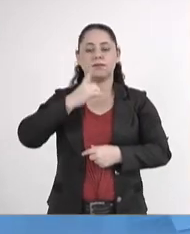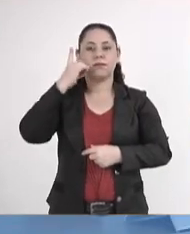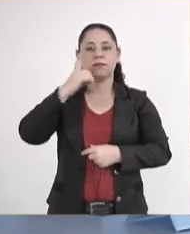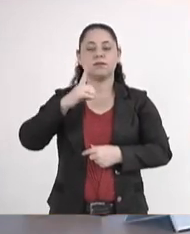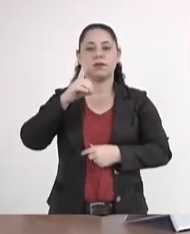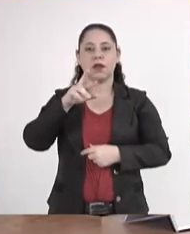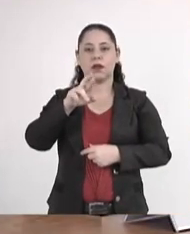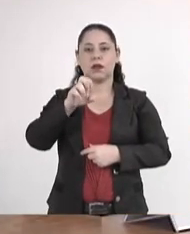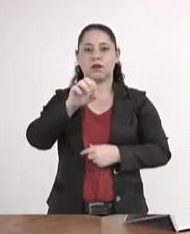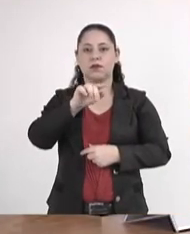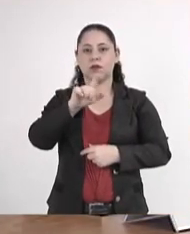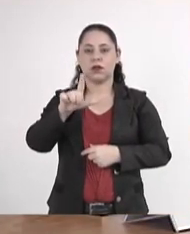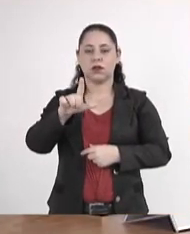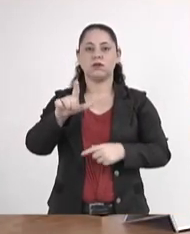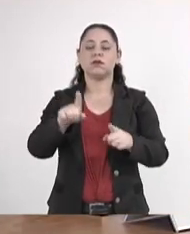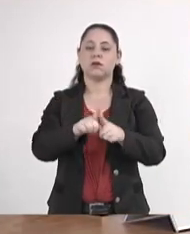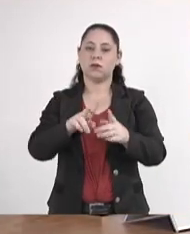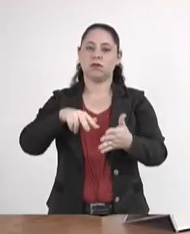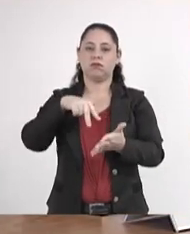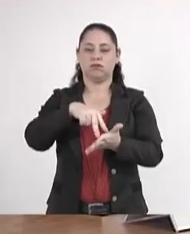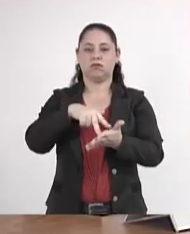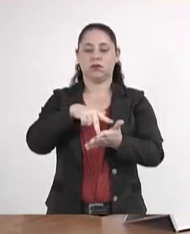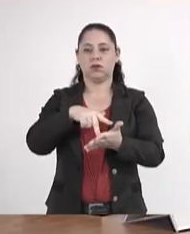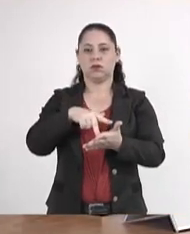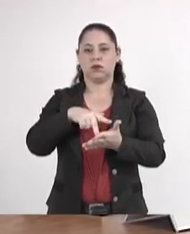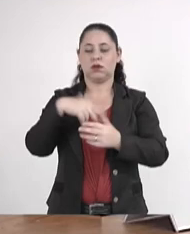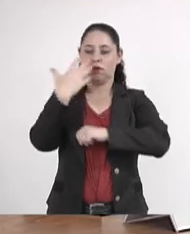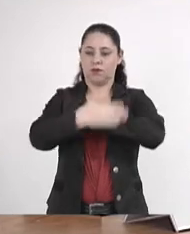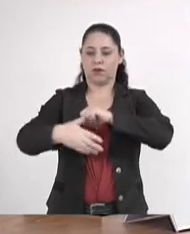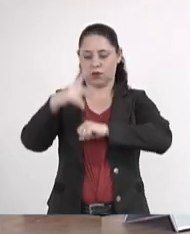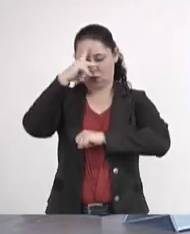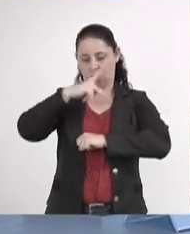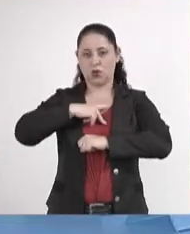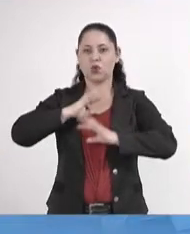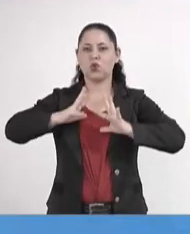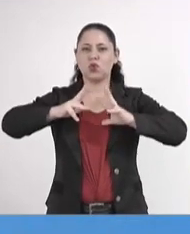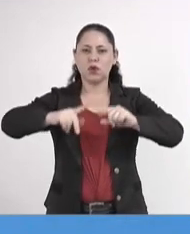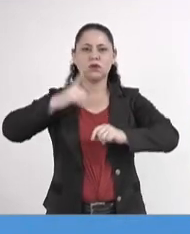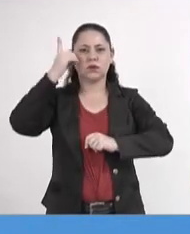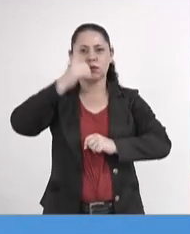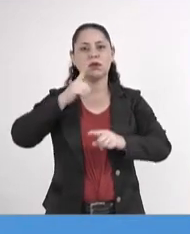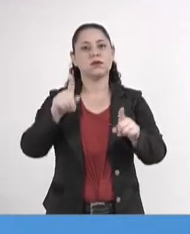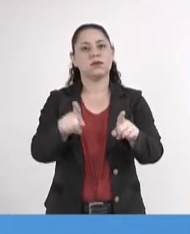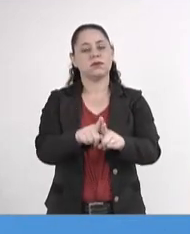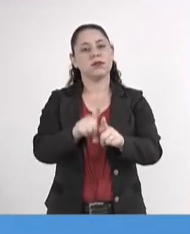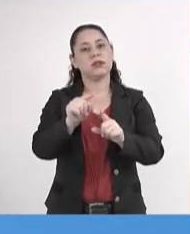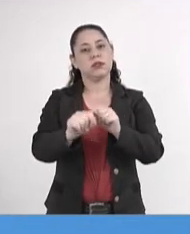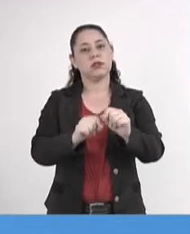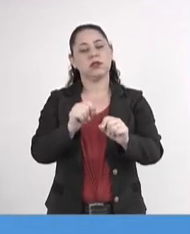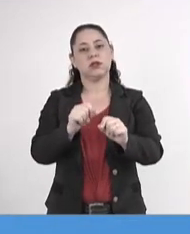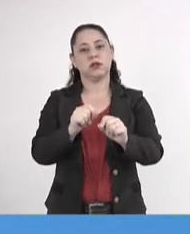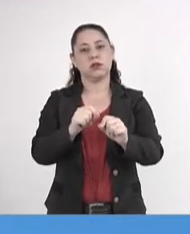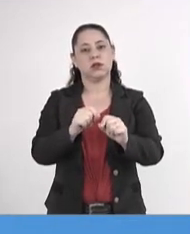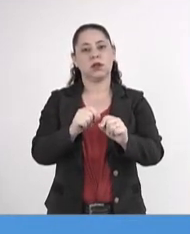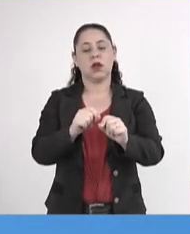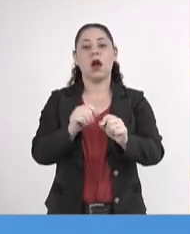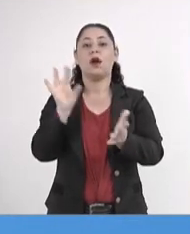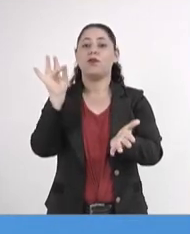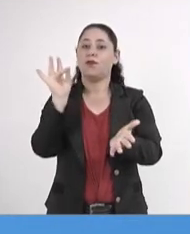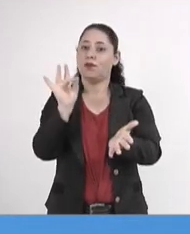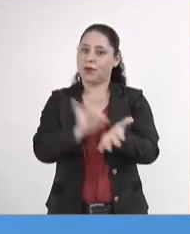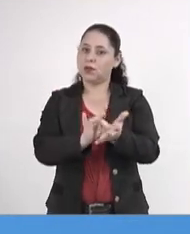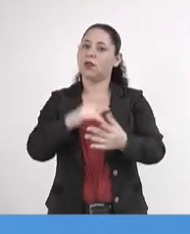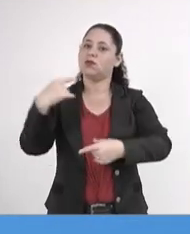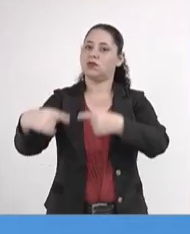Rafael Tavares, que também se posicionou em nossa defesa, e todos os parlamentares que prestigiaram a verdade